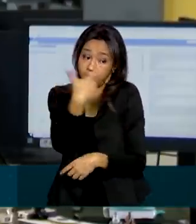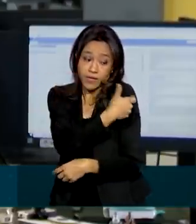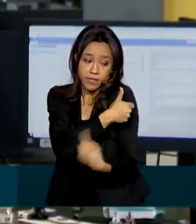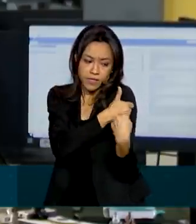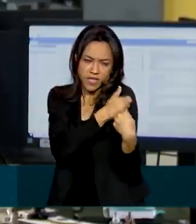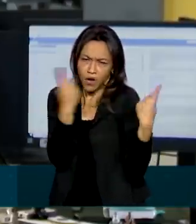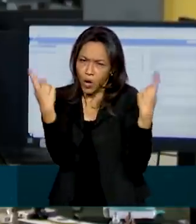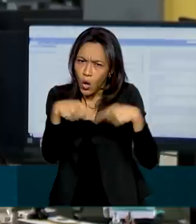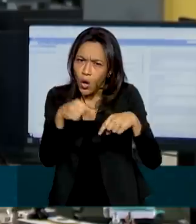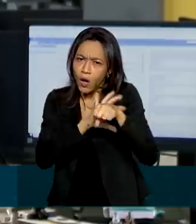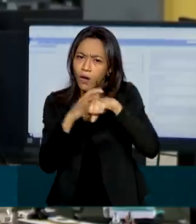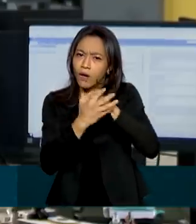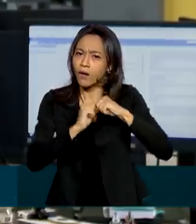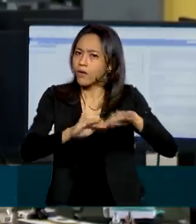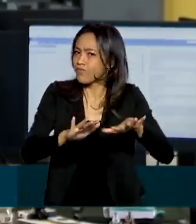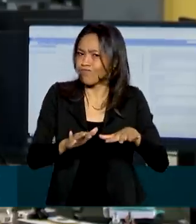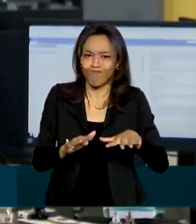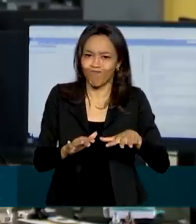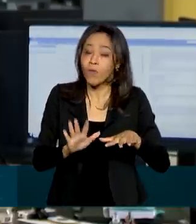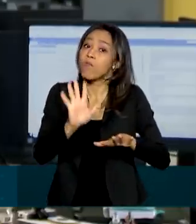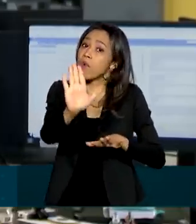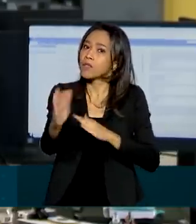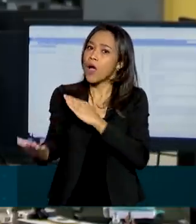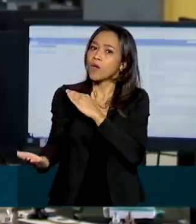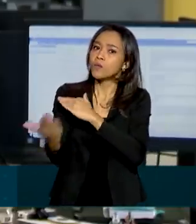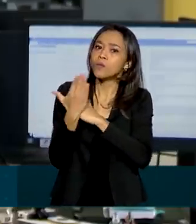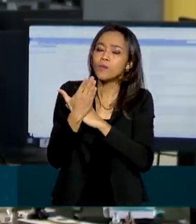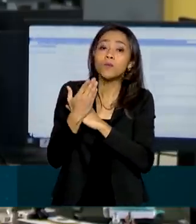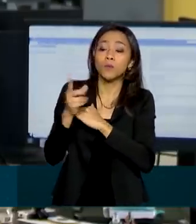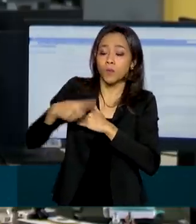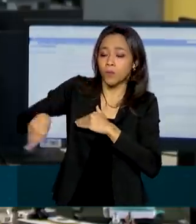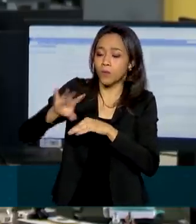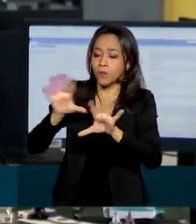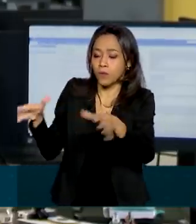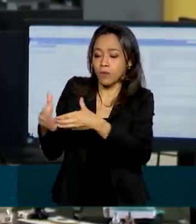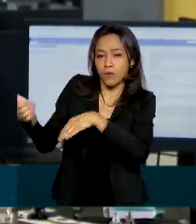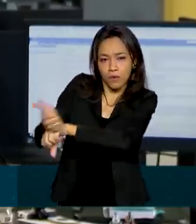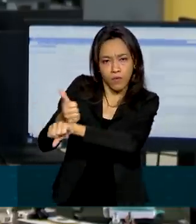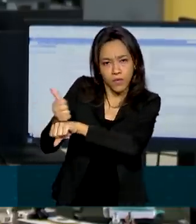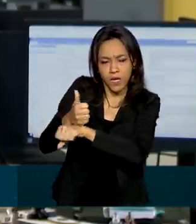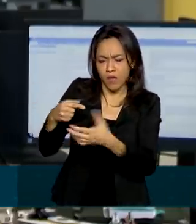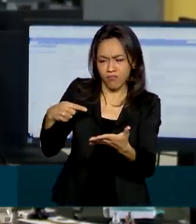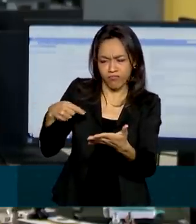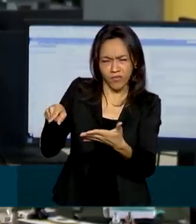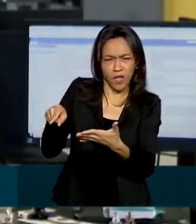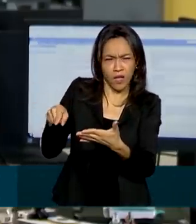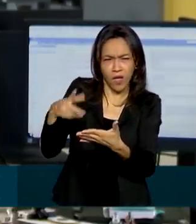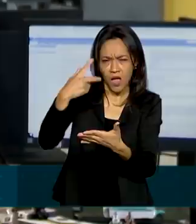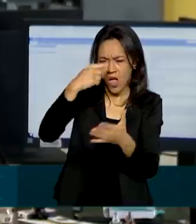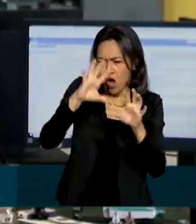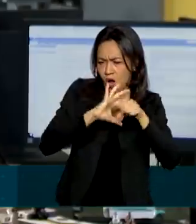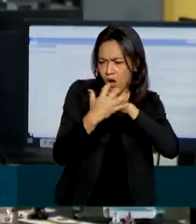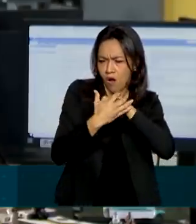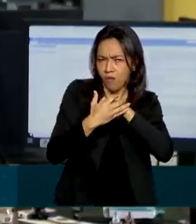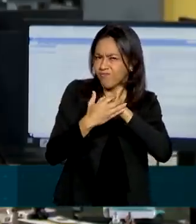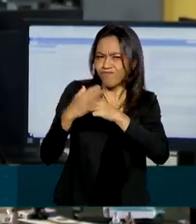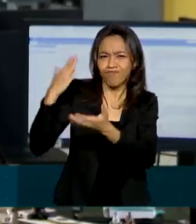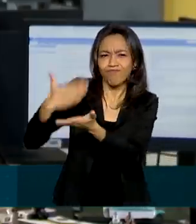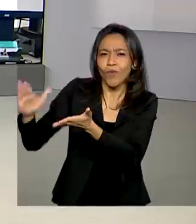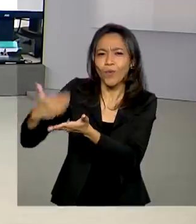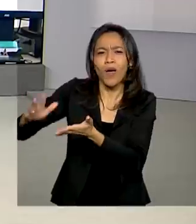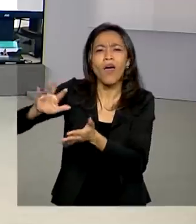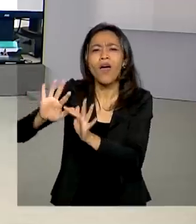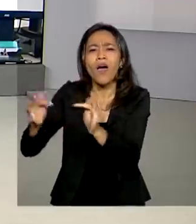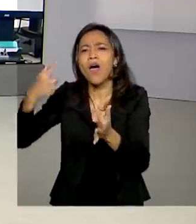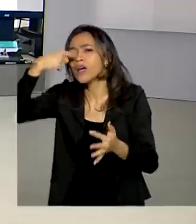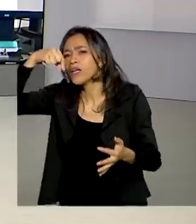contra o novo coronavírus, mas pode ajudar profissionais de saúde na exclusão do diagnóstico para a Covid-19. Ana?